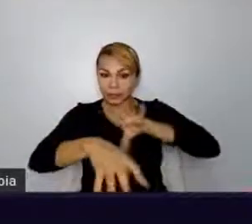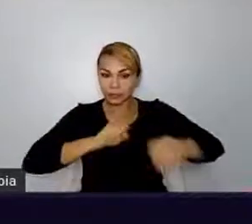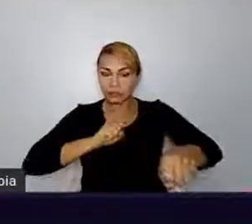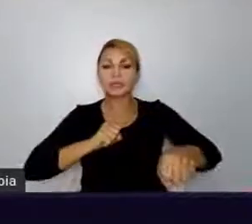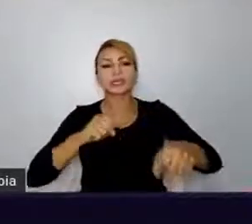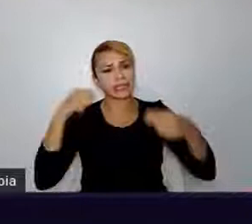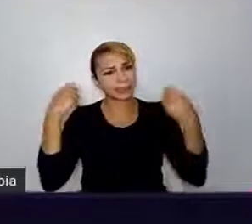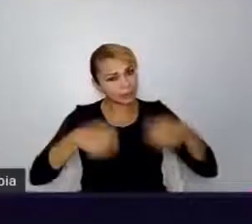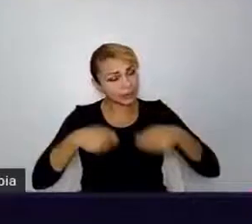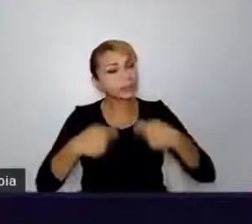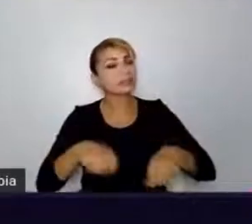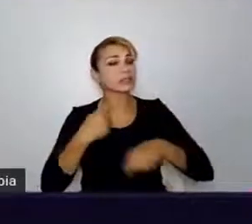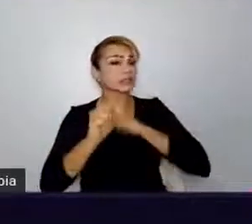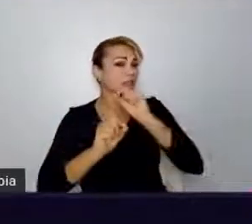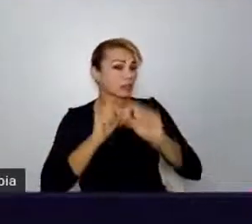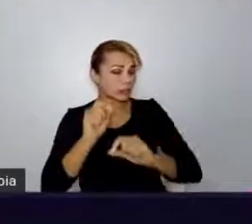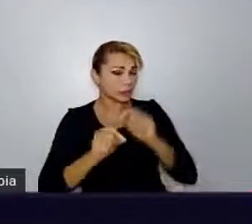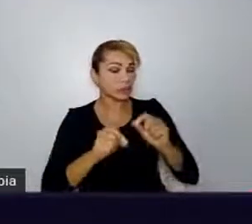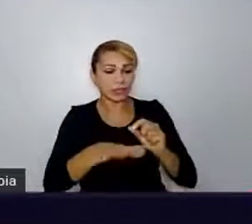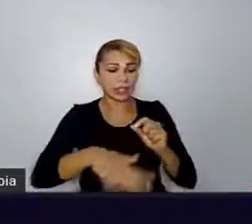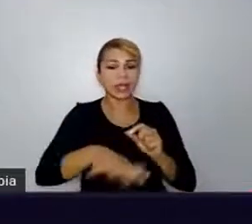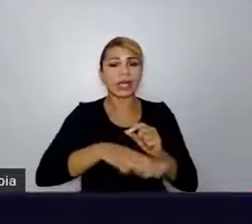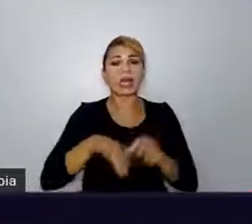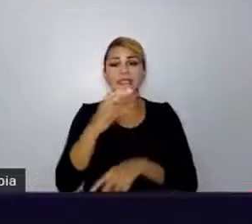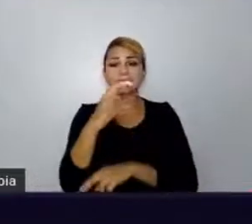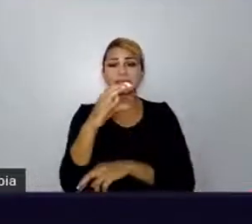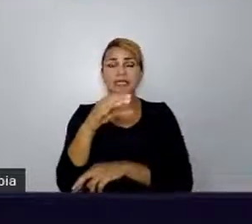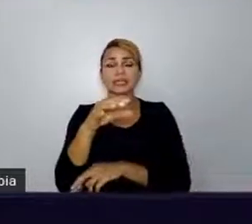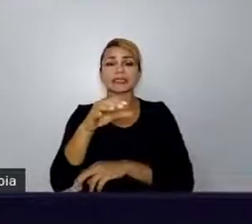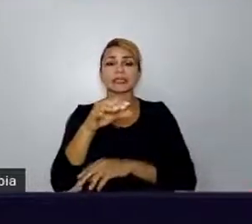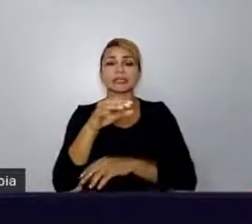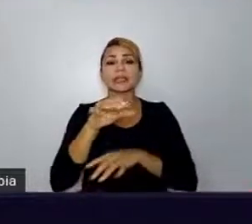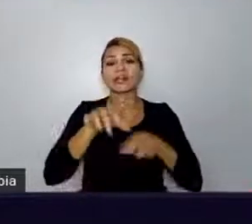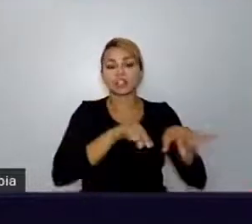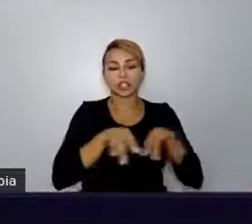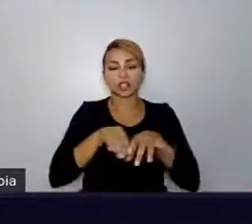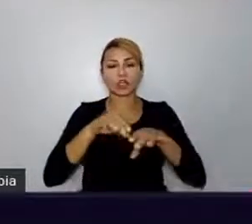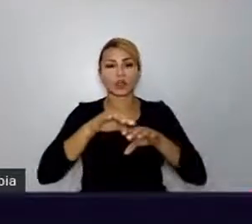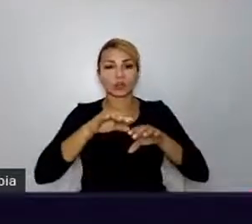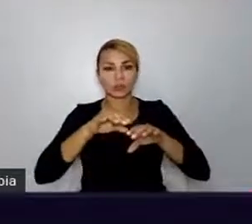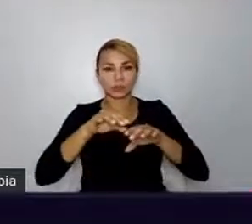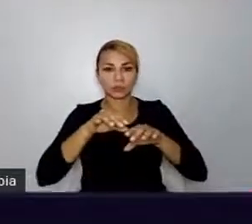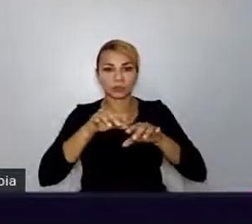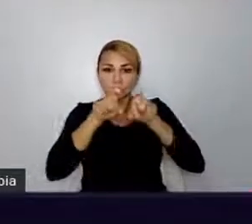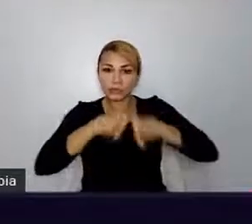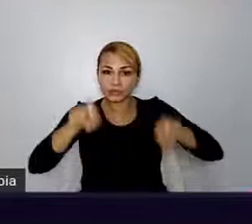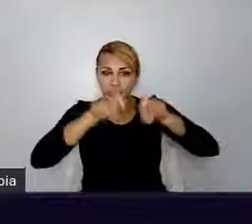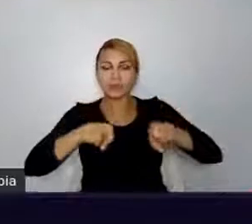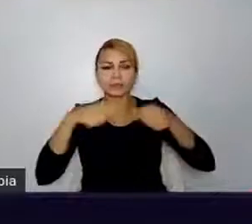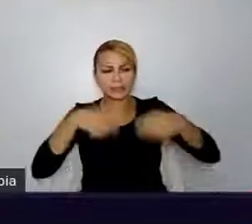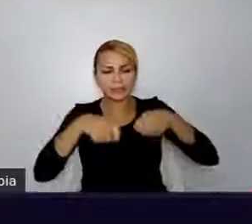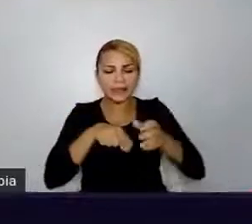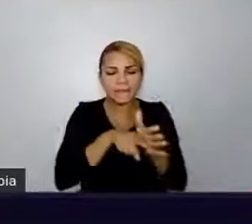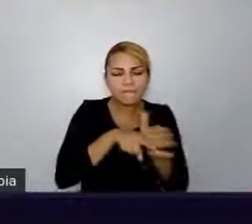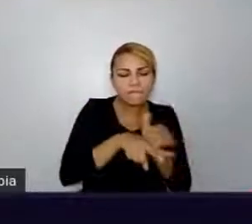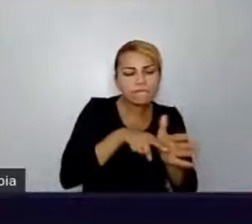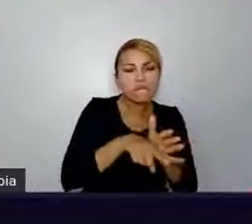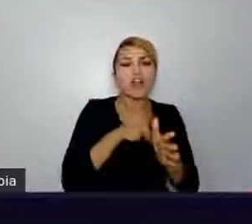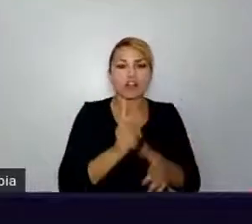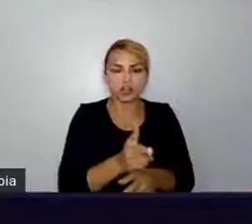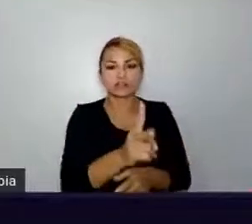conhecimentos em ciência da computação, na parte mais teórica, talvez um pouco de pesquisa. E aí, eu acabei optando por fazer o mestrado.